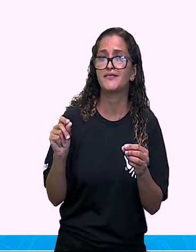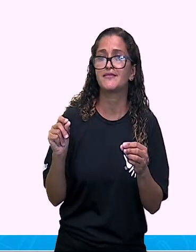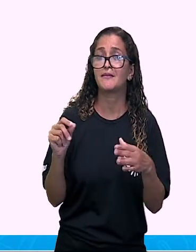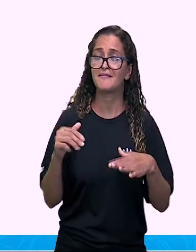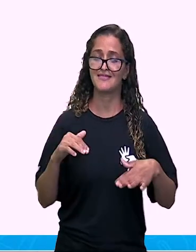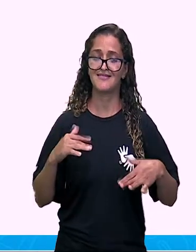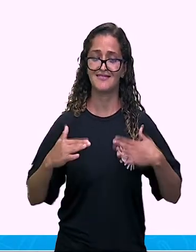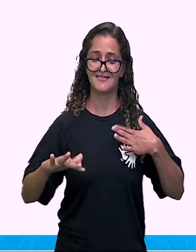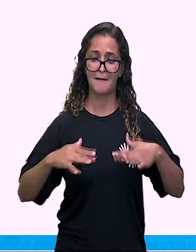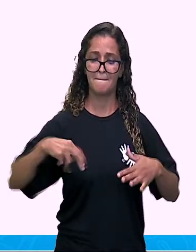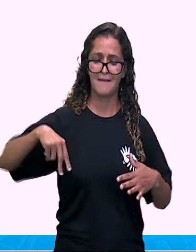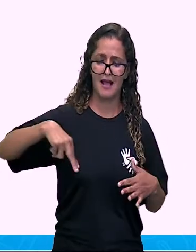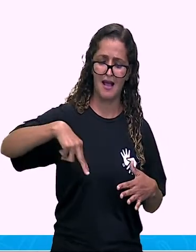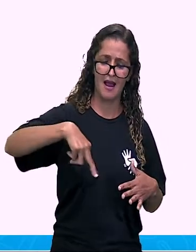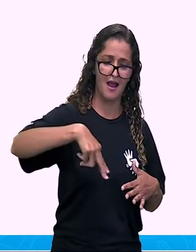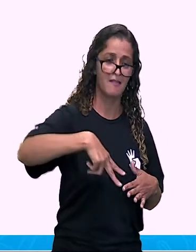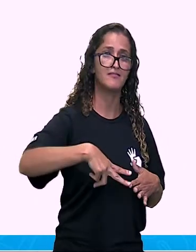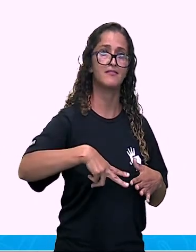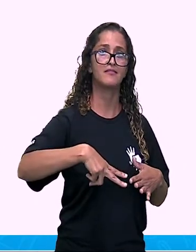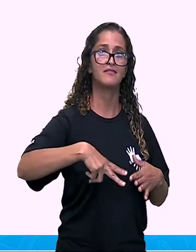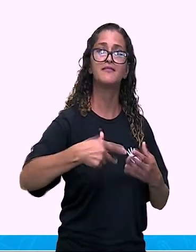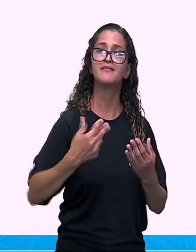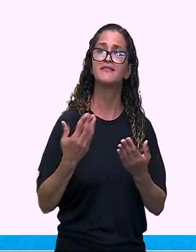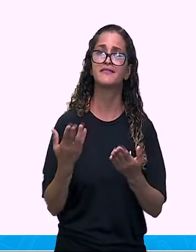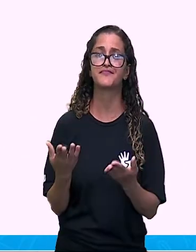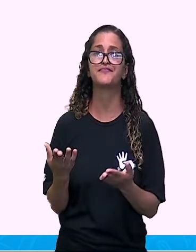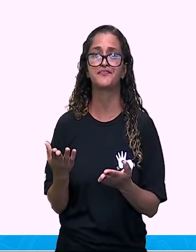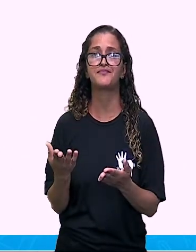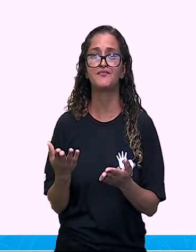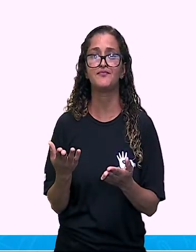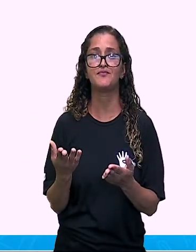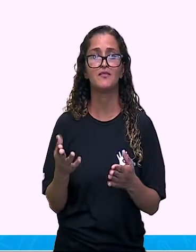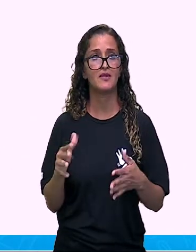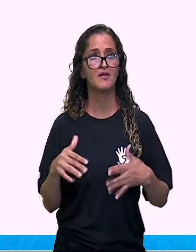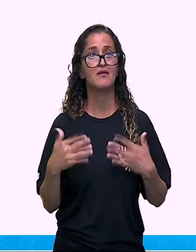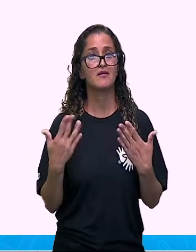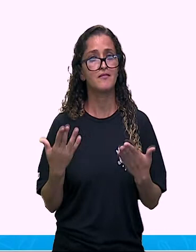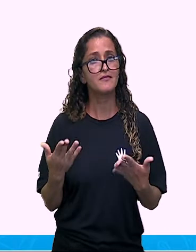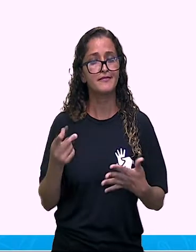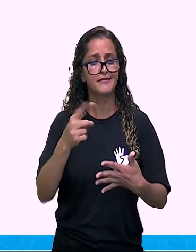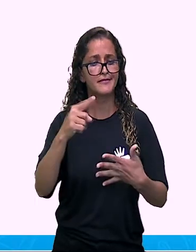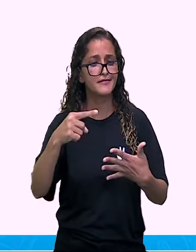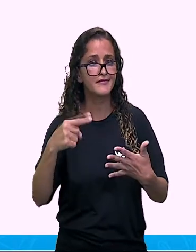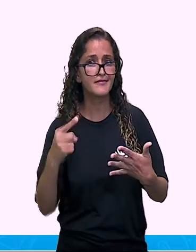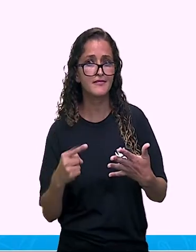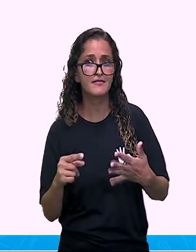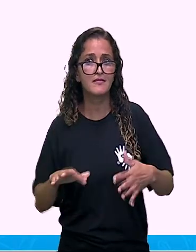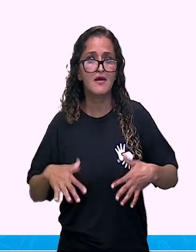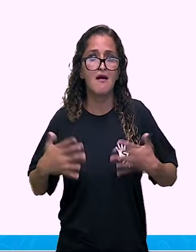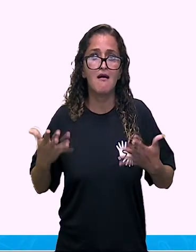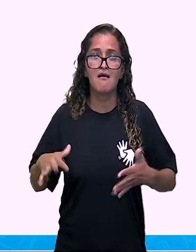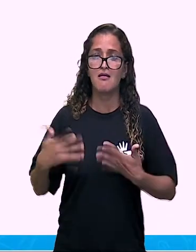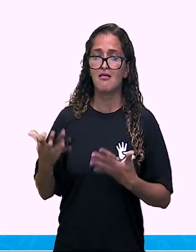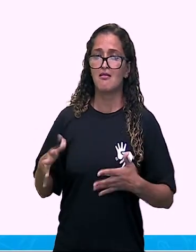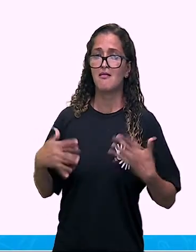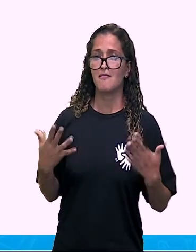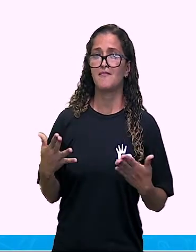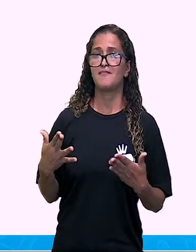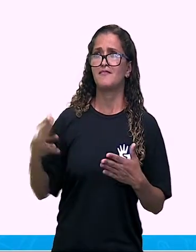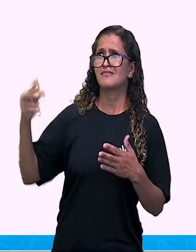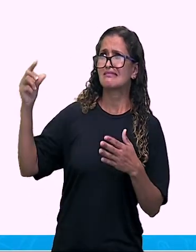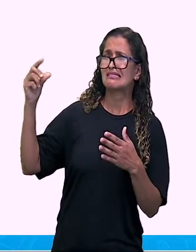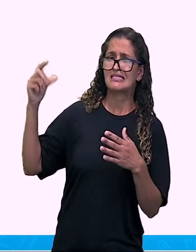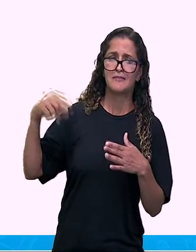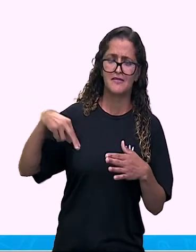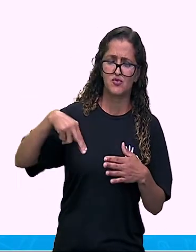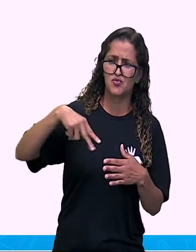movimento. Então, o ser vivo, ele reage a algum estímulo. Luz.